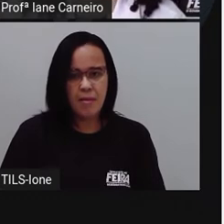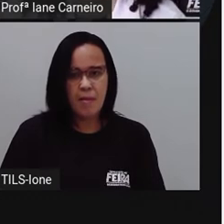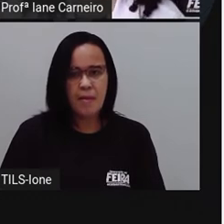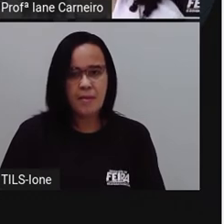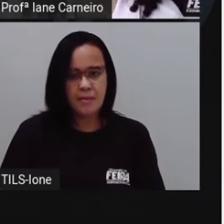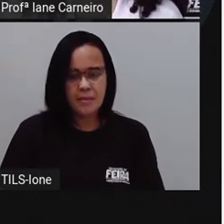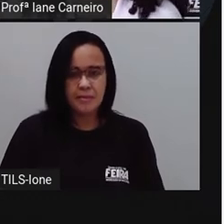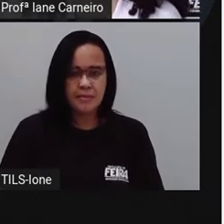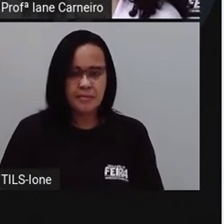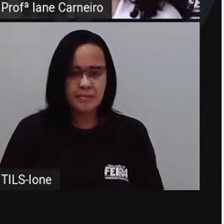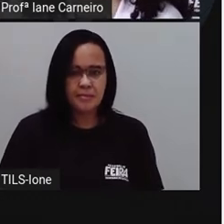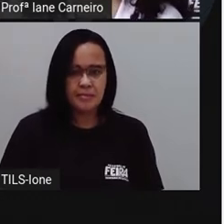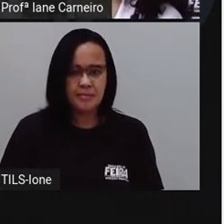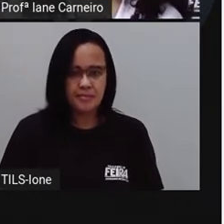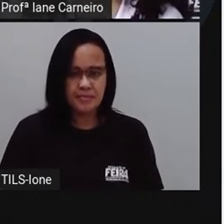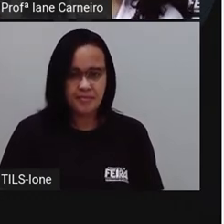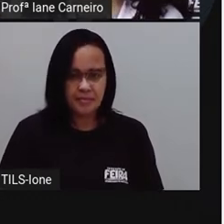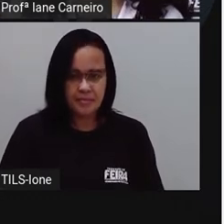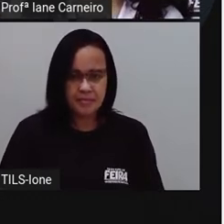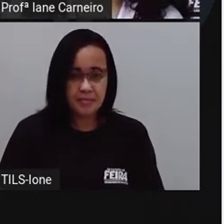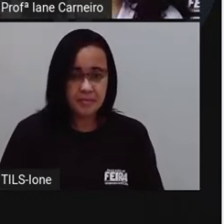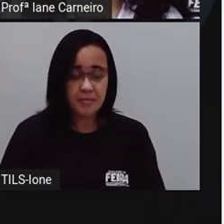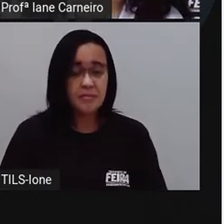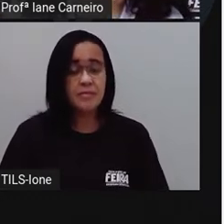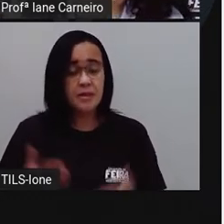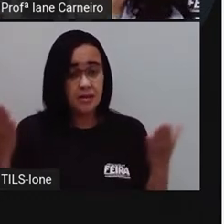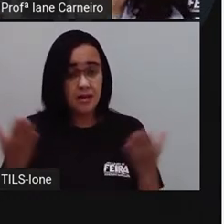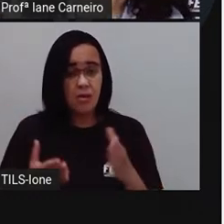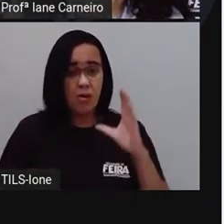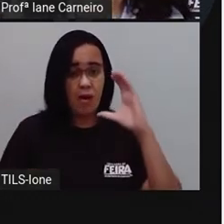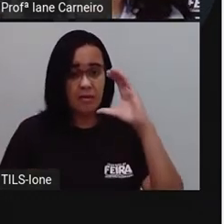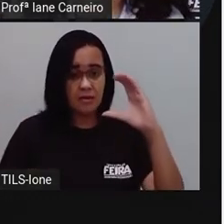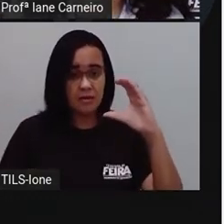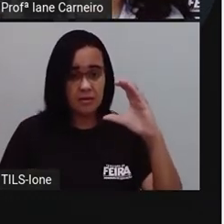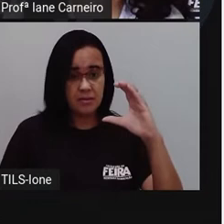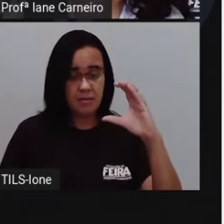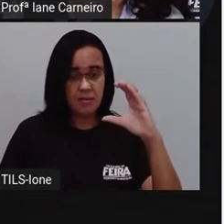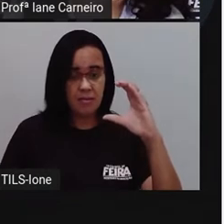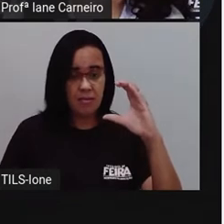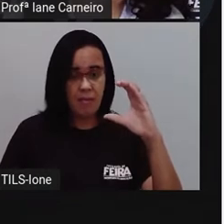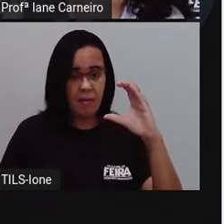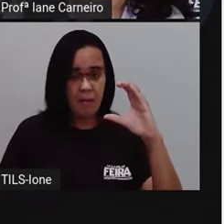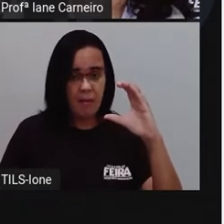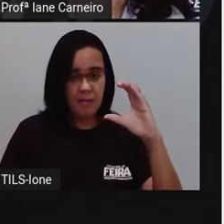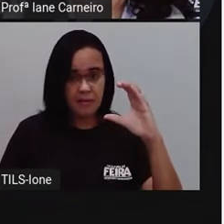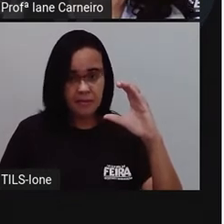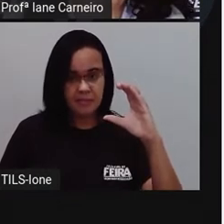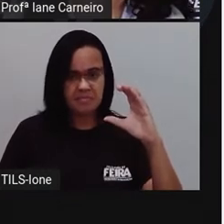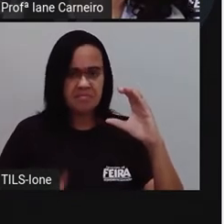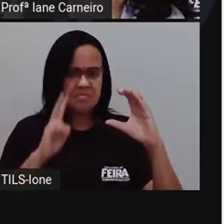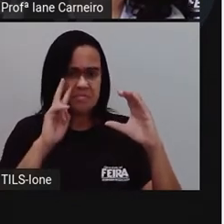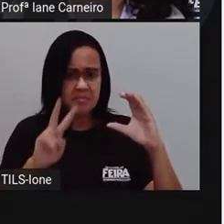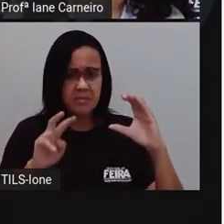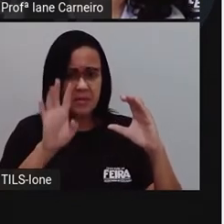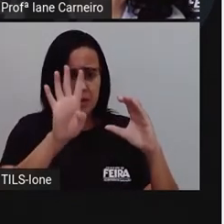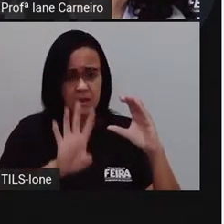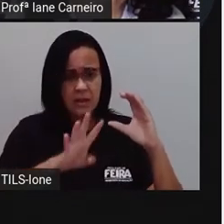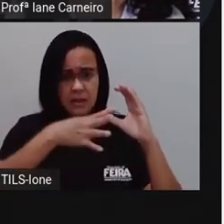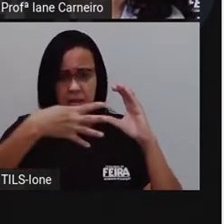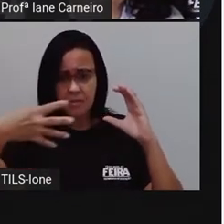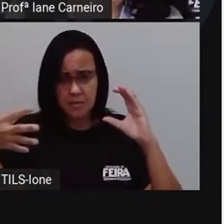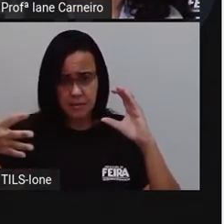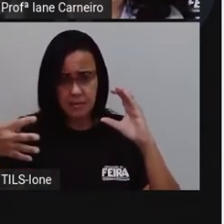Zebra. Vamos agora pra letra C. Com base na tabela, quantos